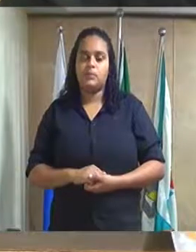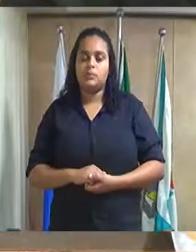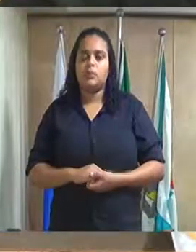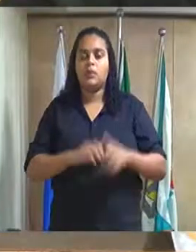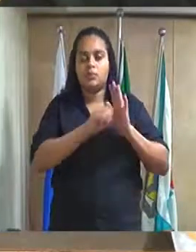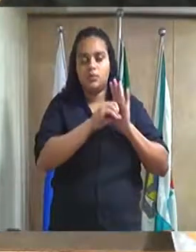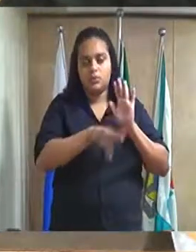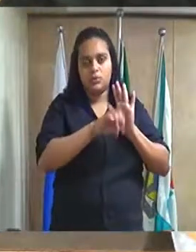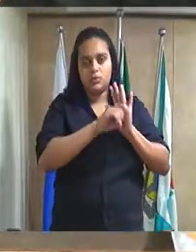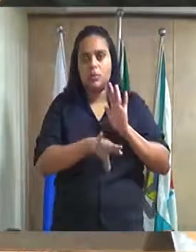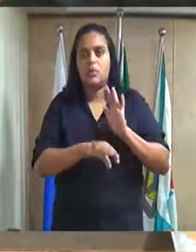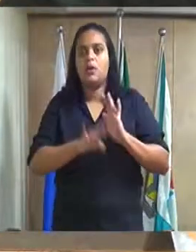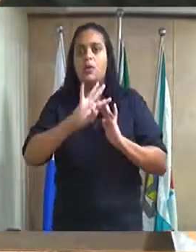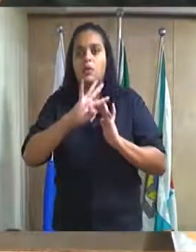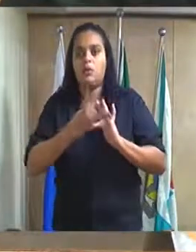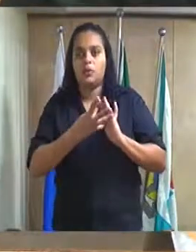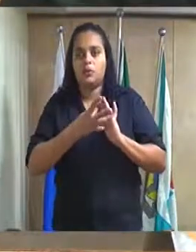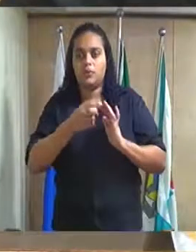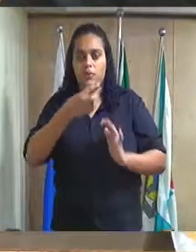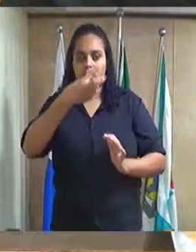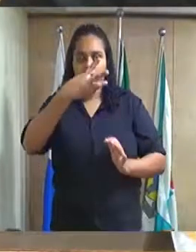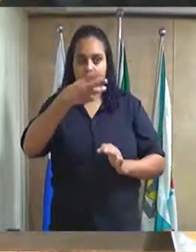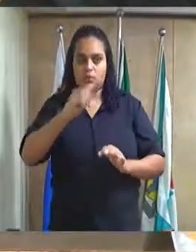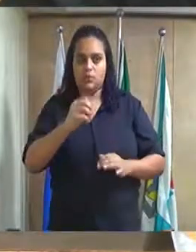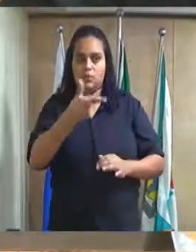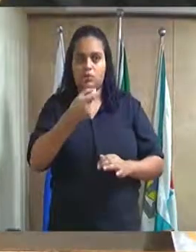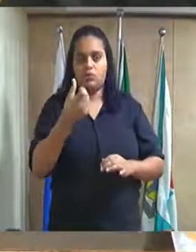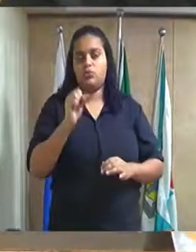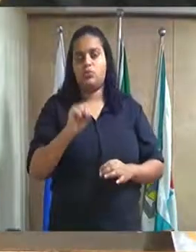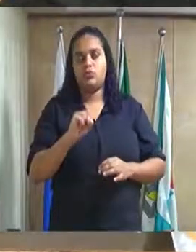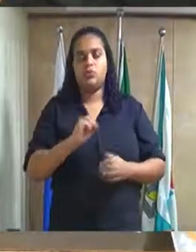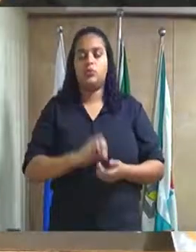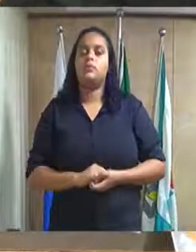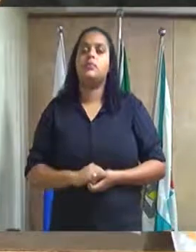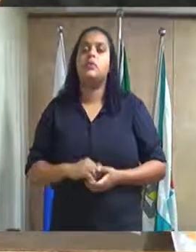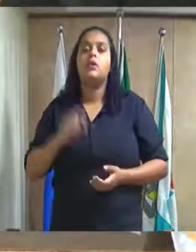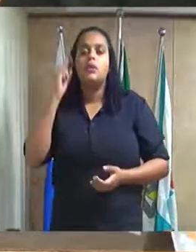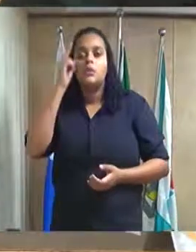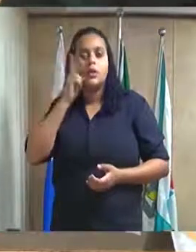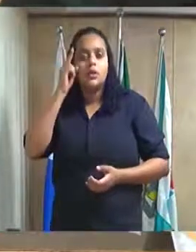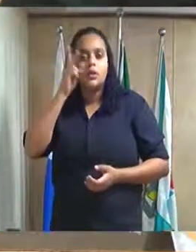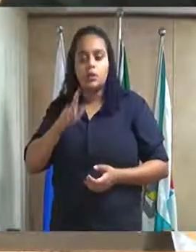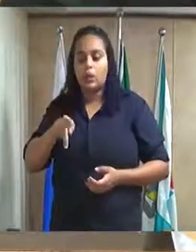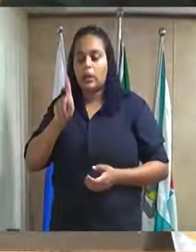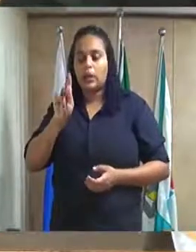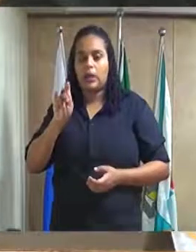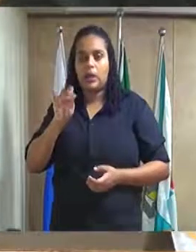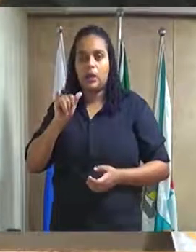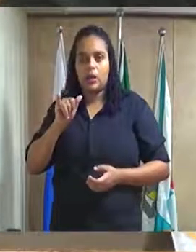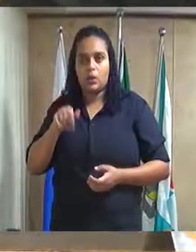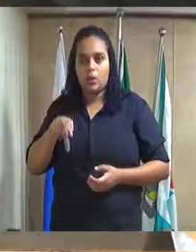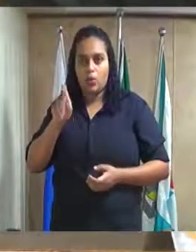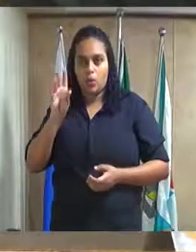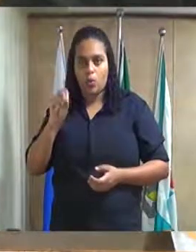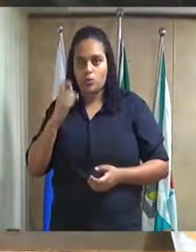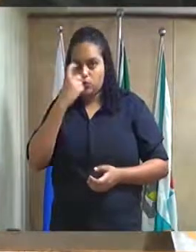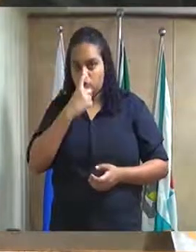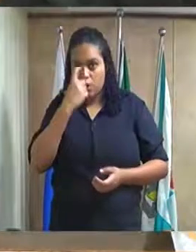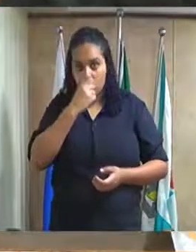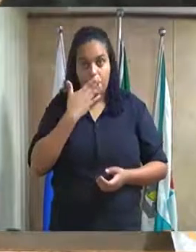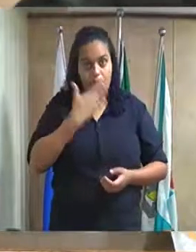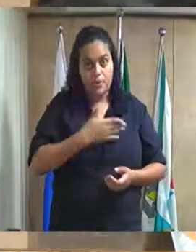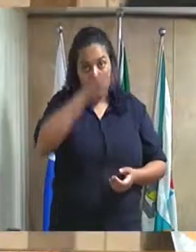Indicação número 4.030-2018, do excelentíssimo senhor vereador Kiko de Xerém, solicitando ao